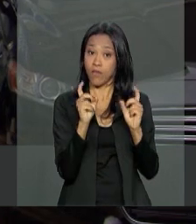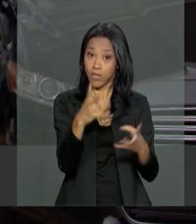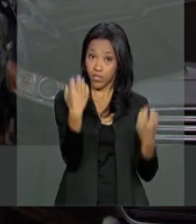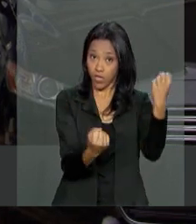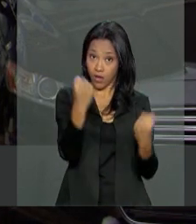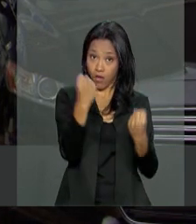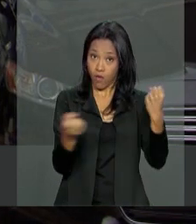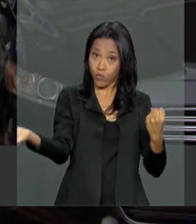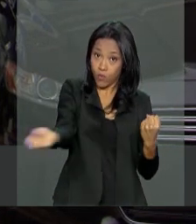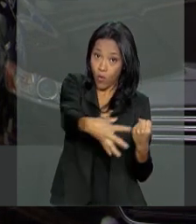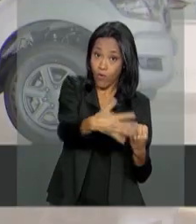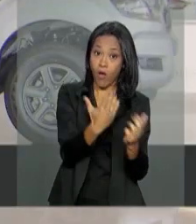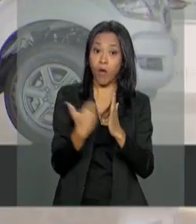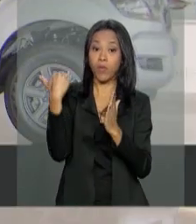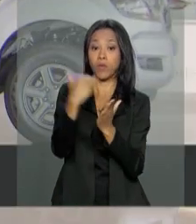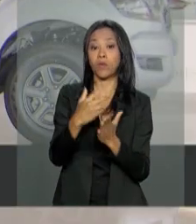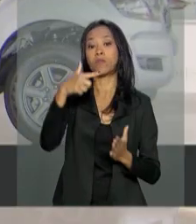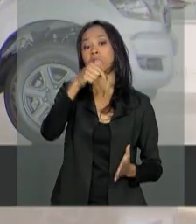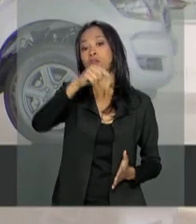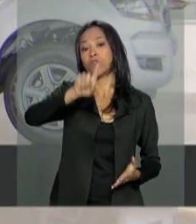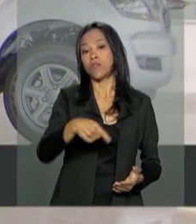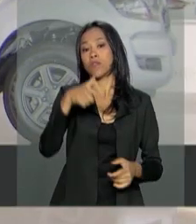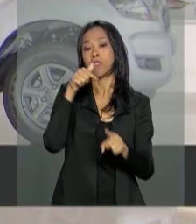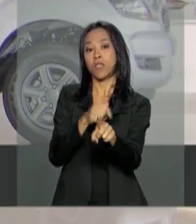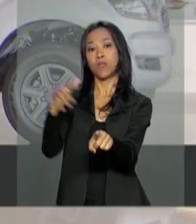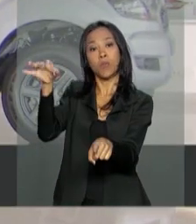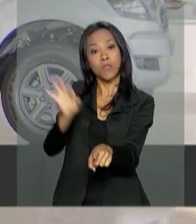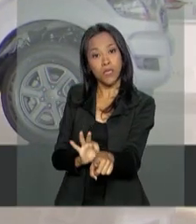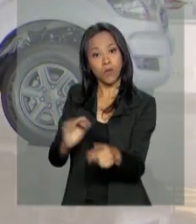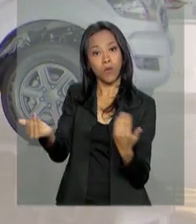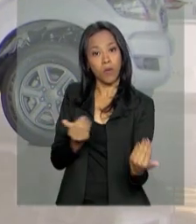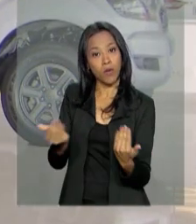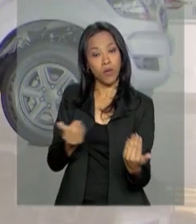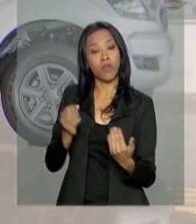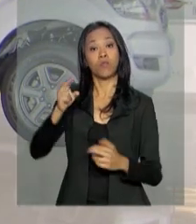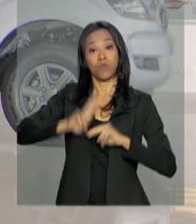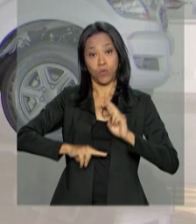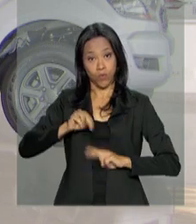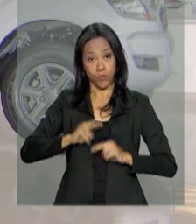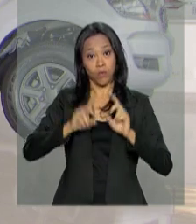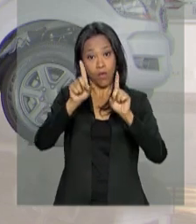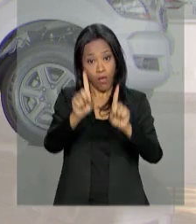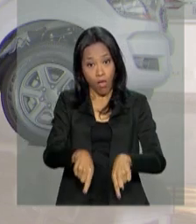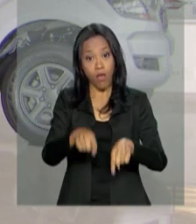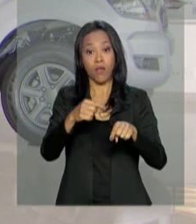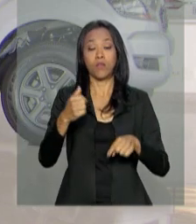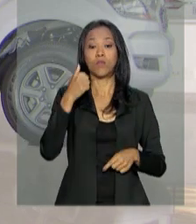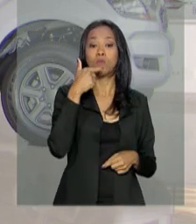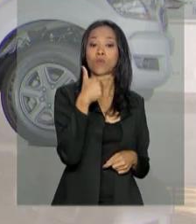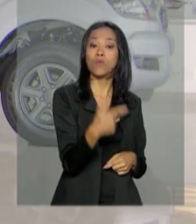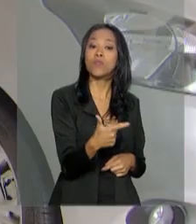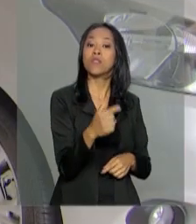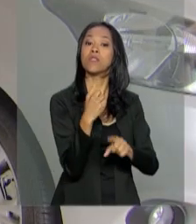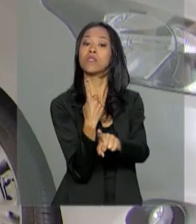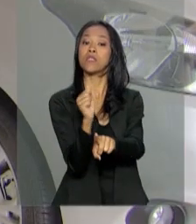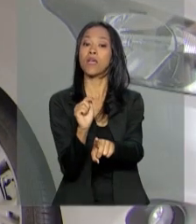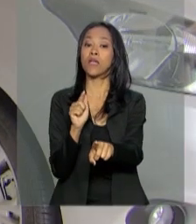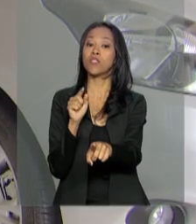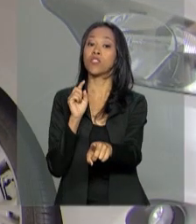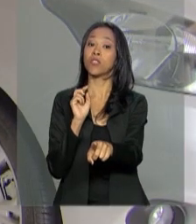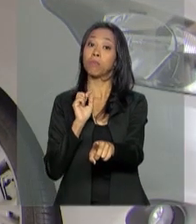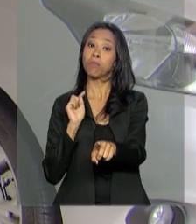Brasil cresceu 7,7% em comparação a junho. Foram 217.500